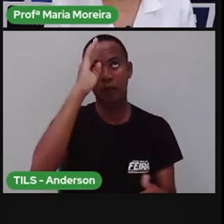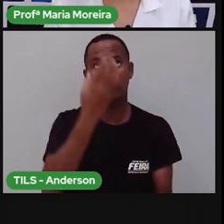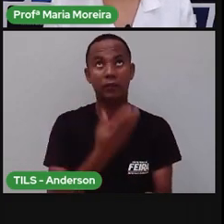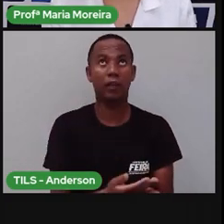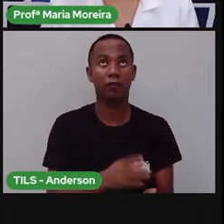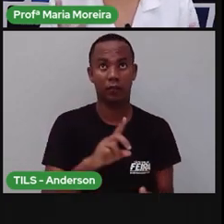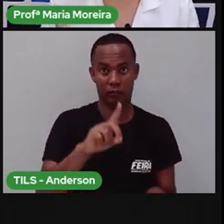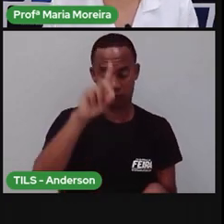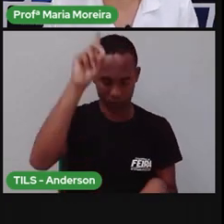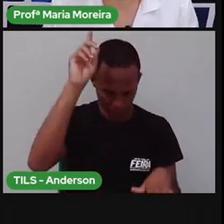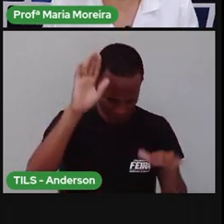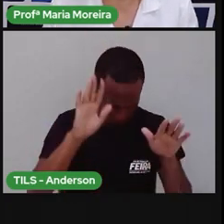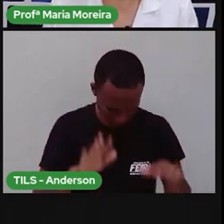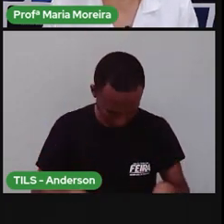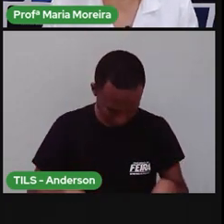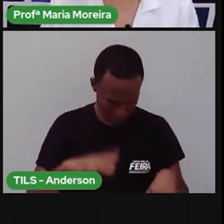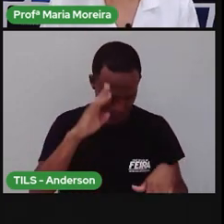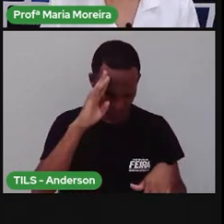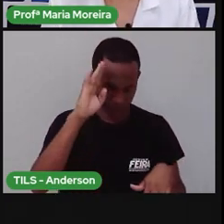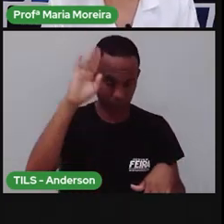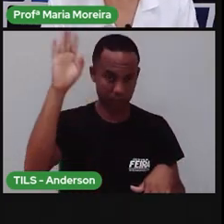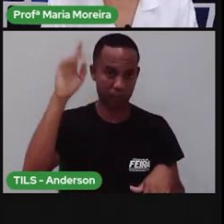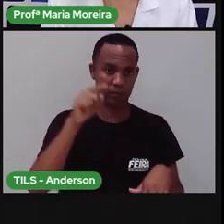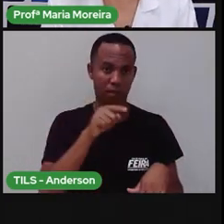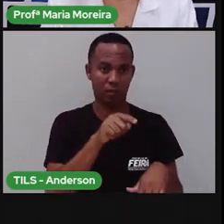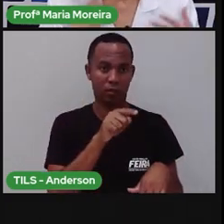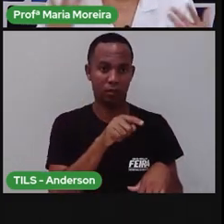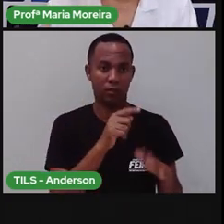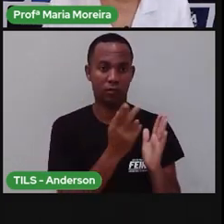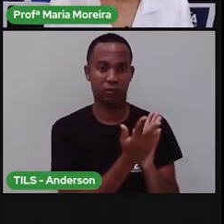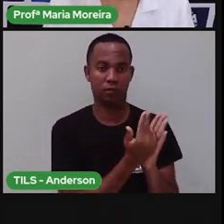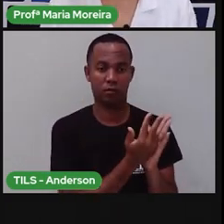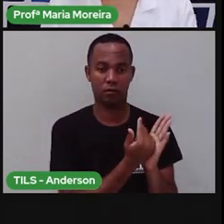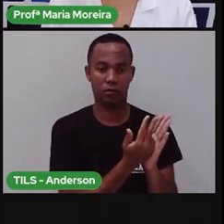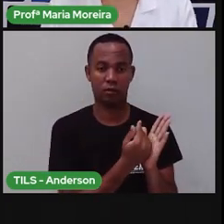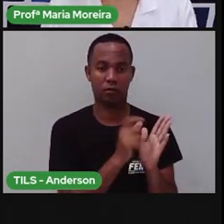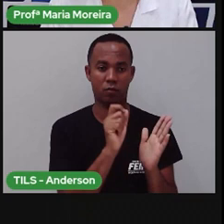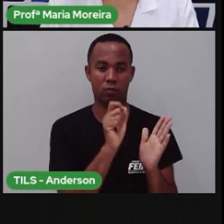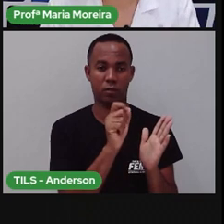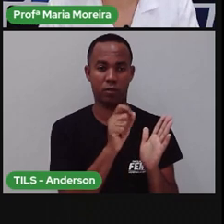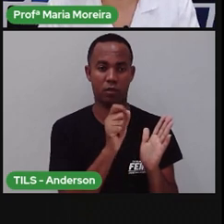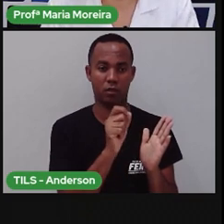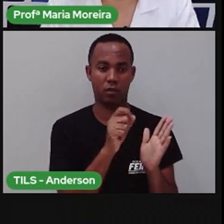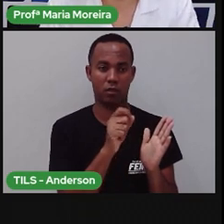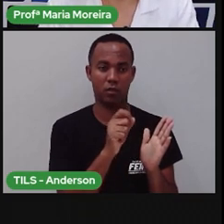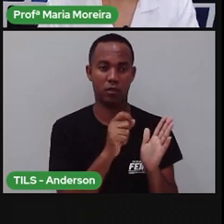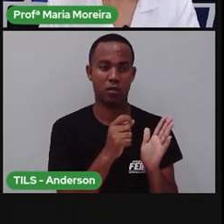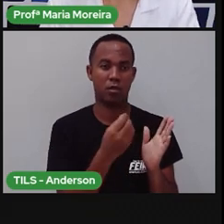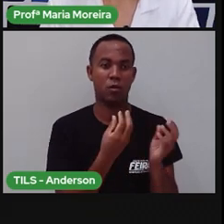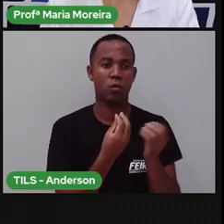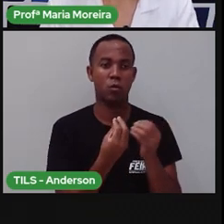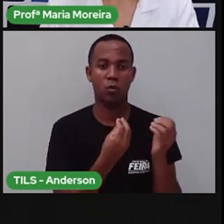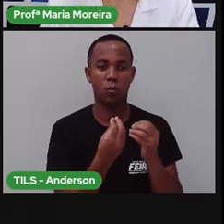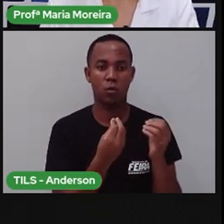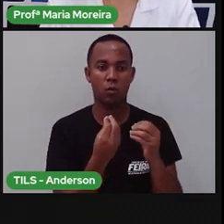época. E aí, imaginavam o seguinte, que esses desenhos tinham o quê? Ou seja,